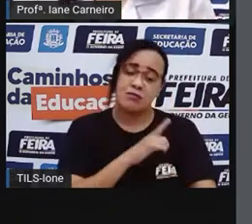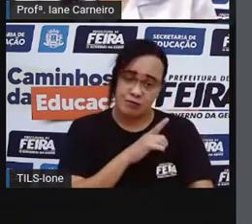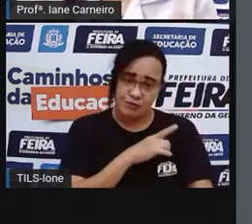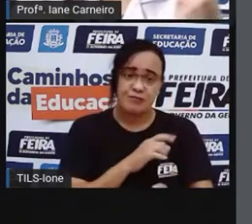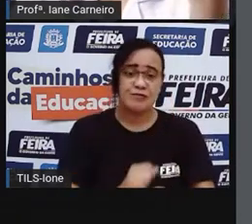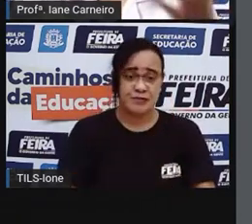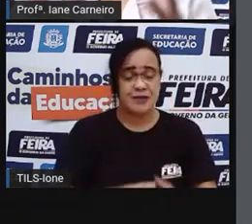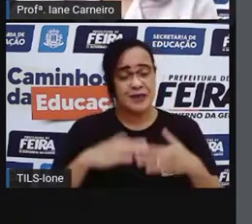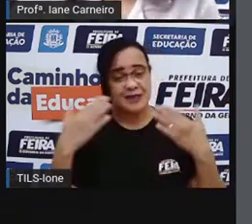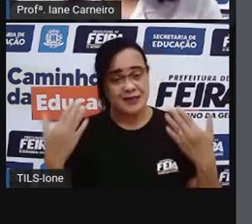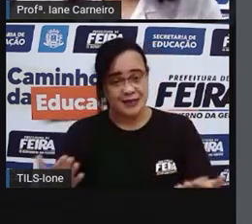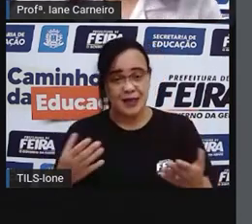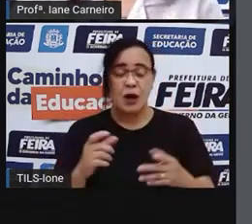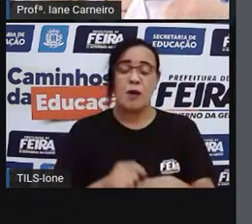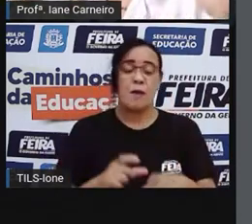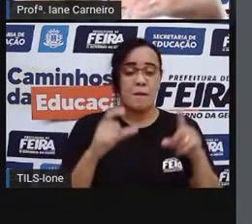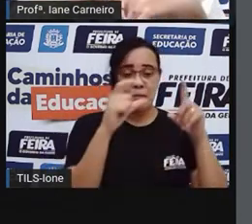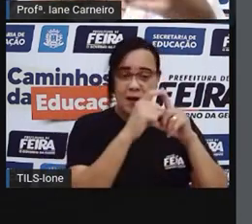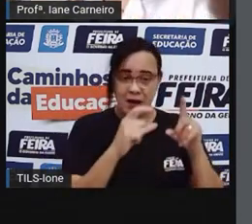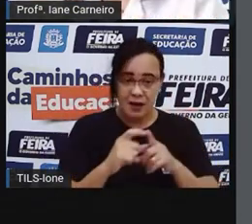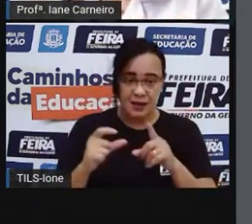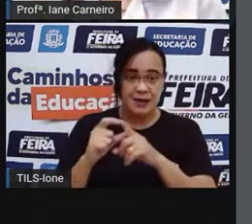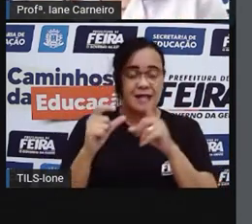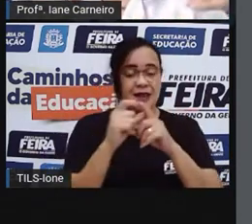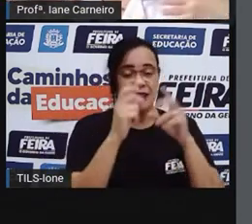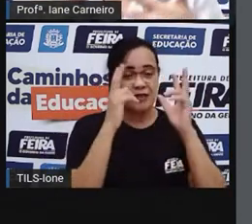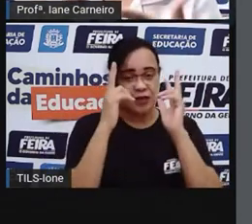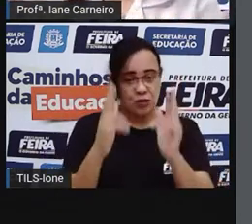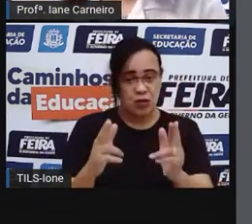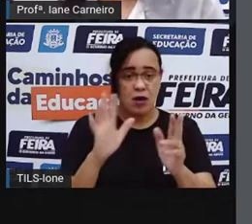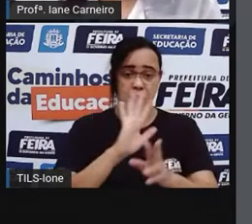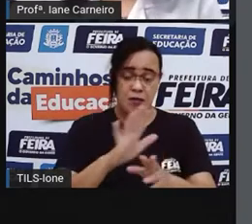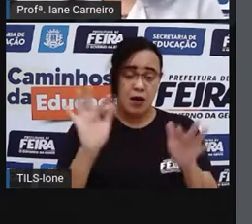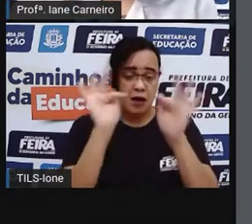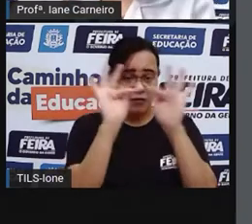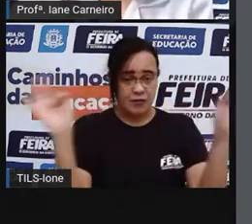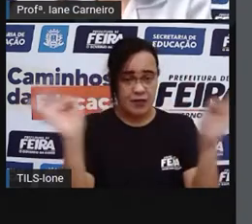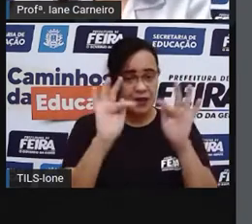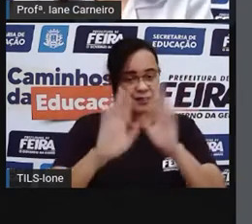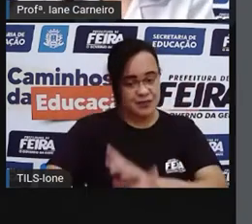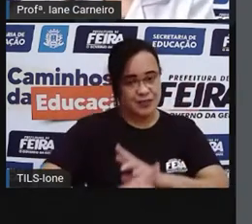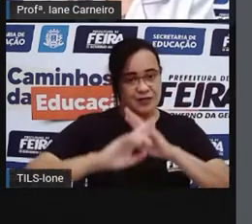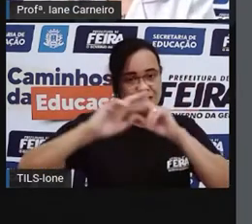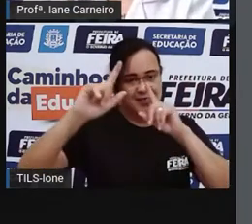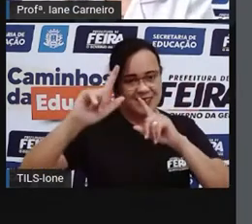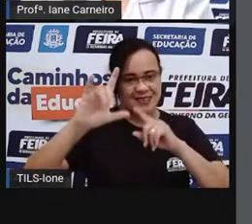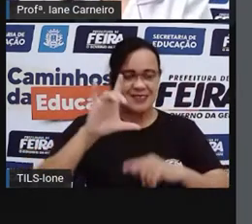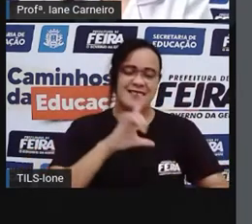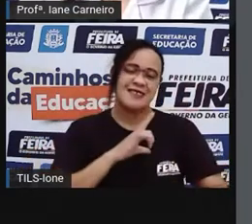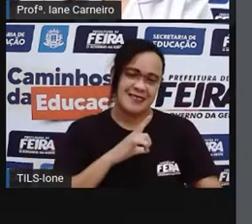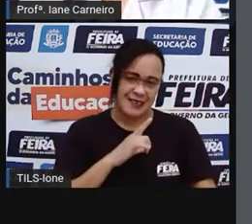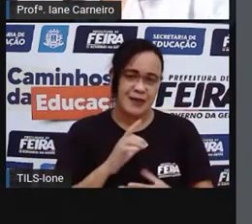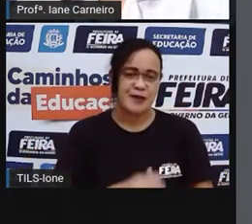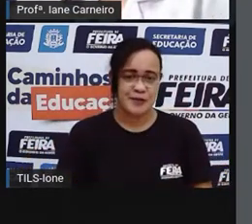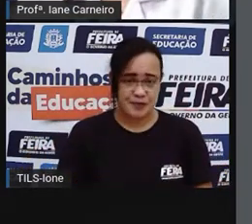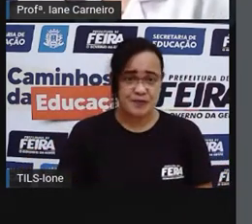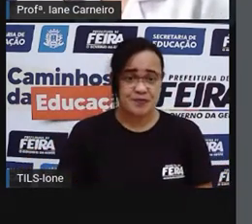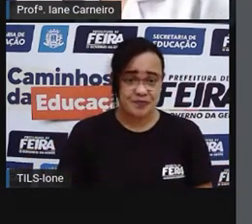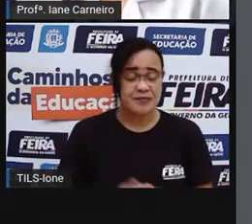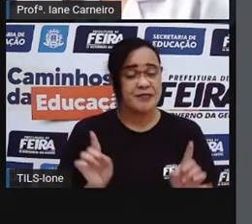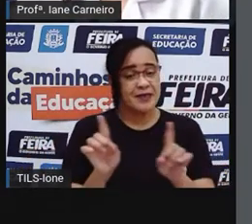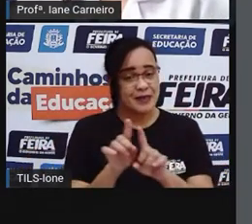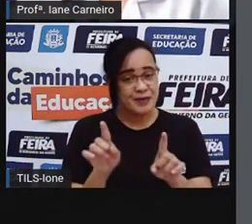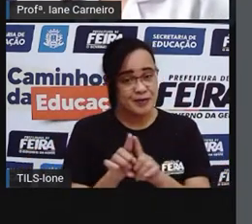Como o autor fala, que é a mesma palavra, mas na frase ela tem outro sentido. Vamos continuar. Esse aqui, ó,